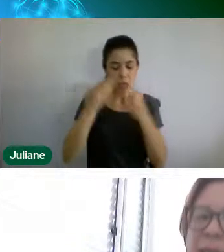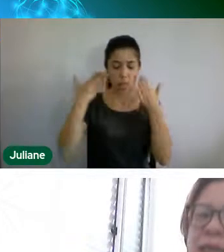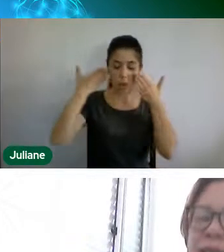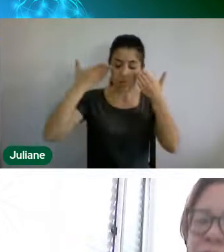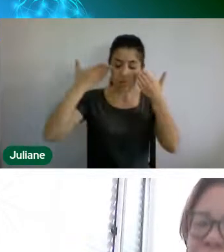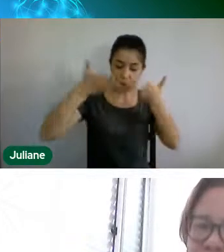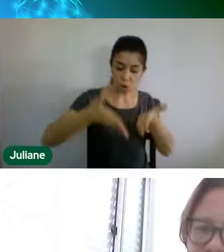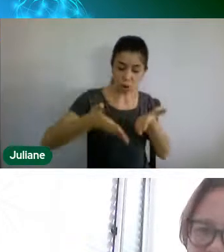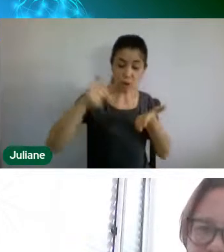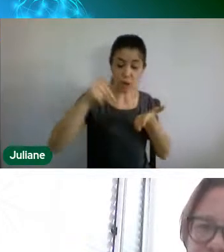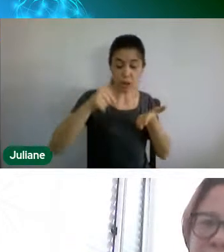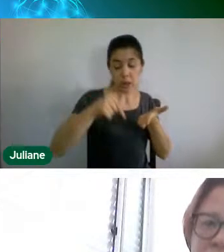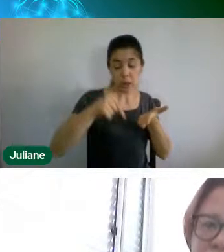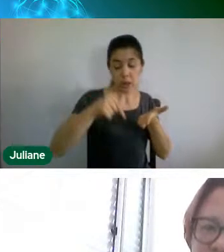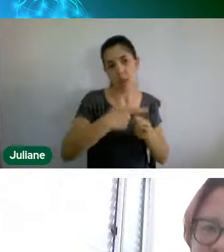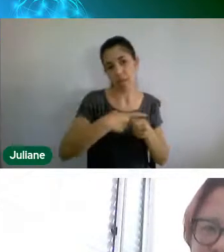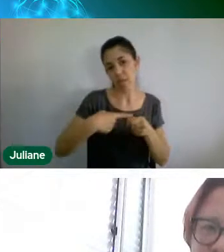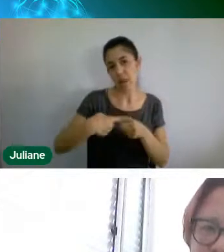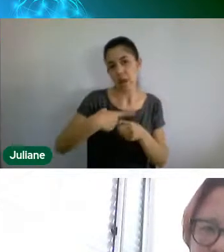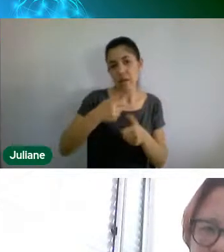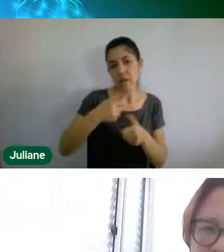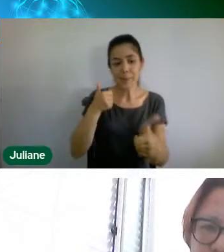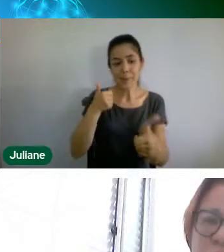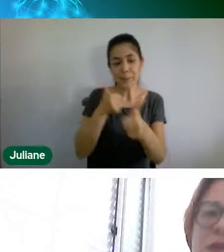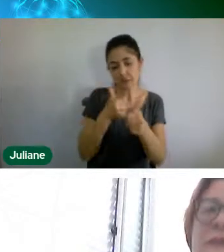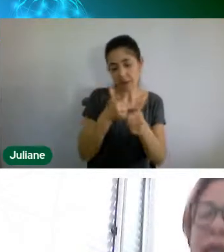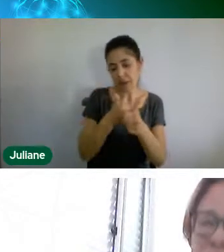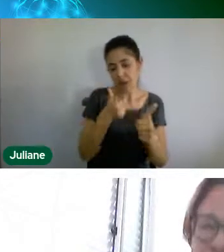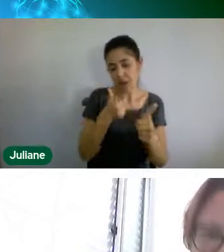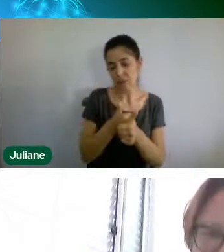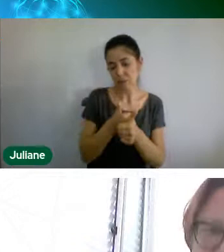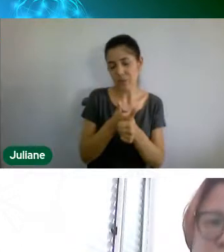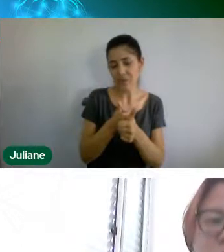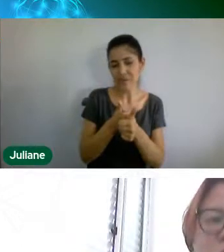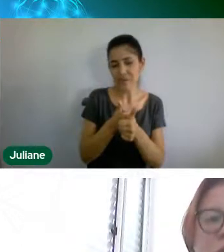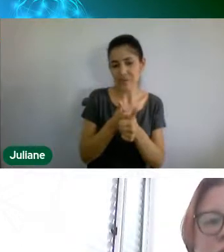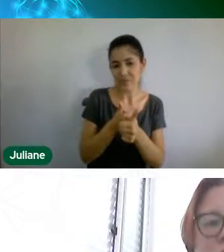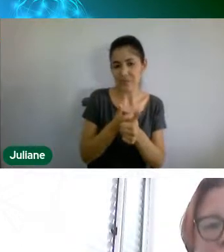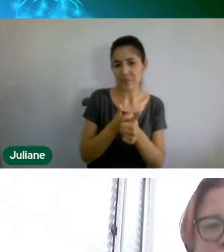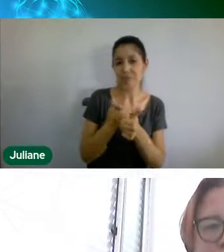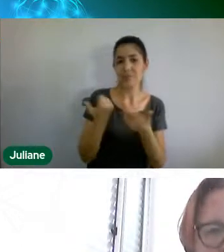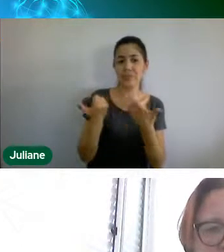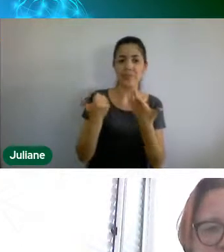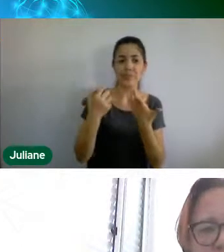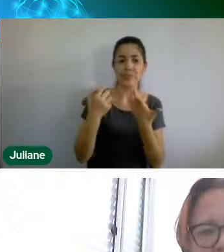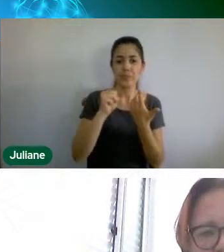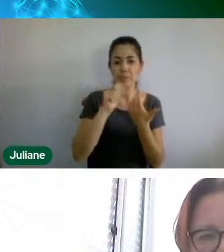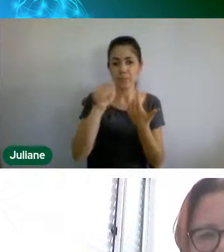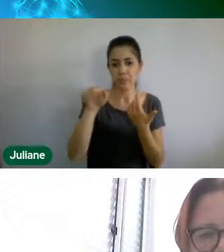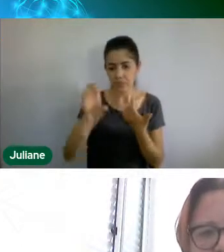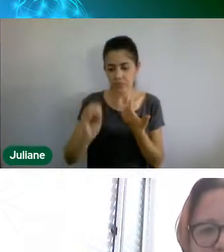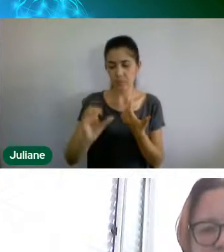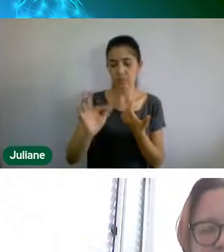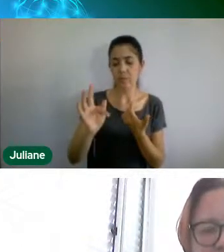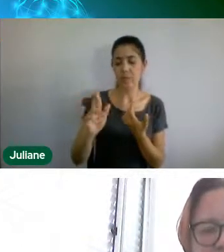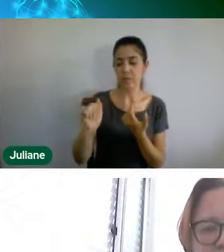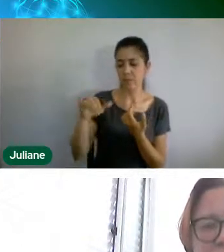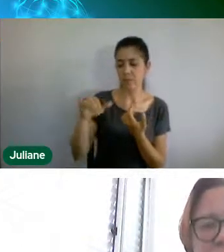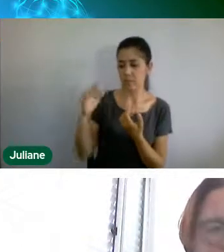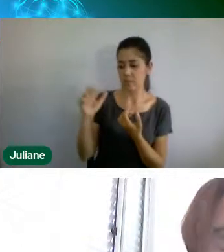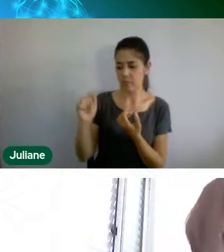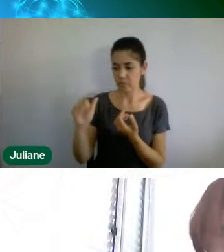Canela, Gramado, Cambará do Sul, Parobé, Taquara,